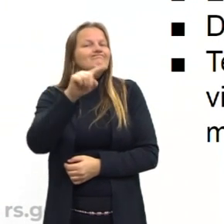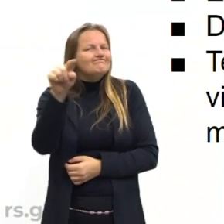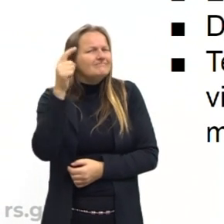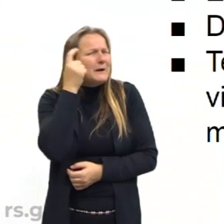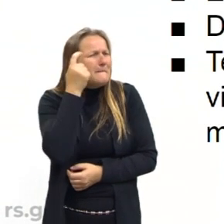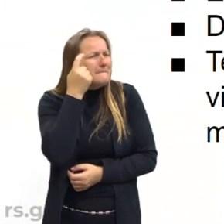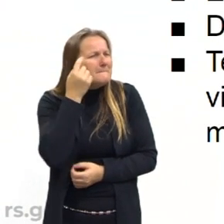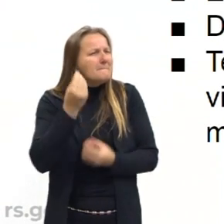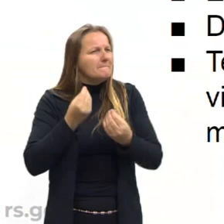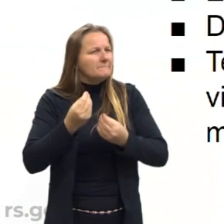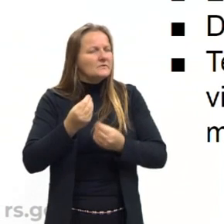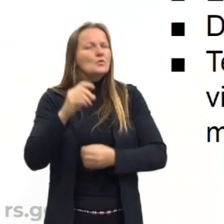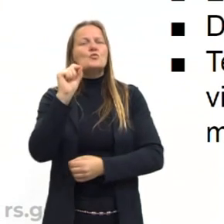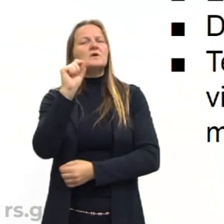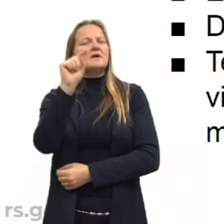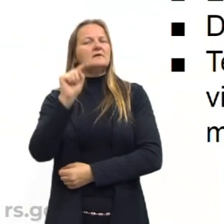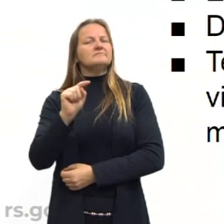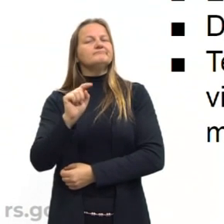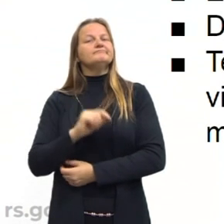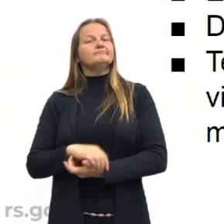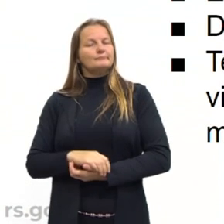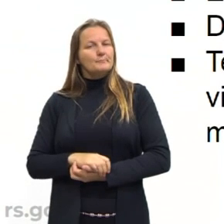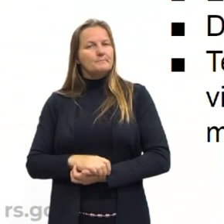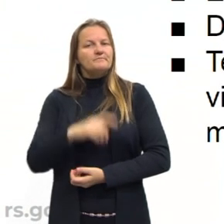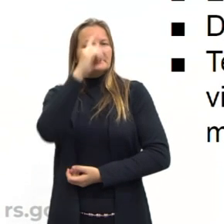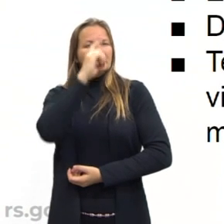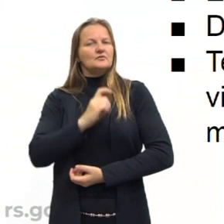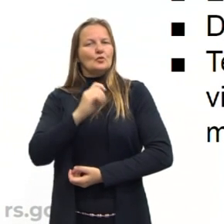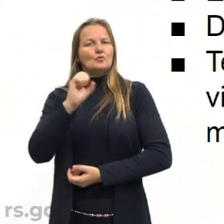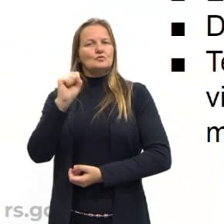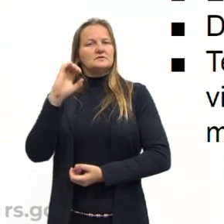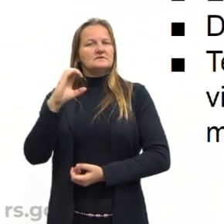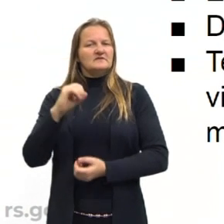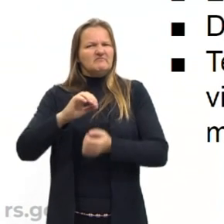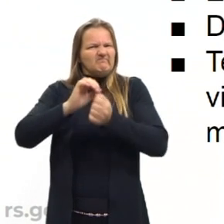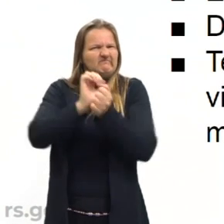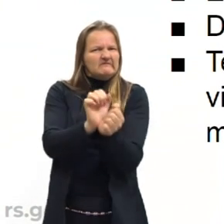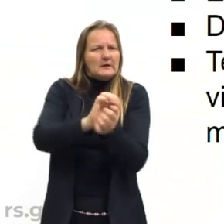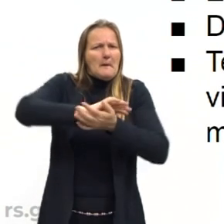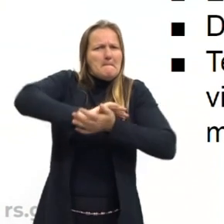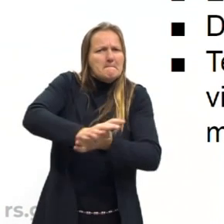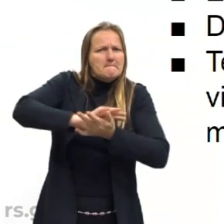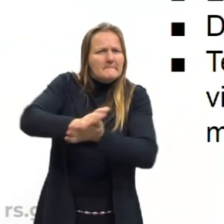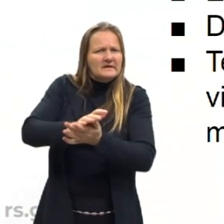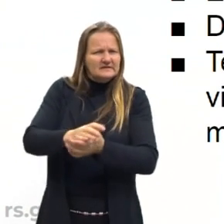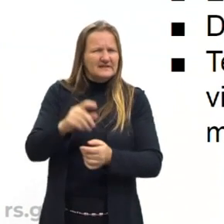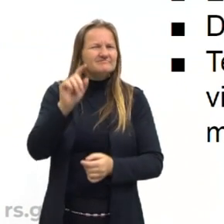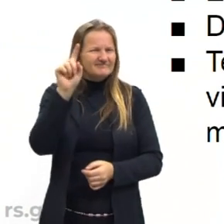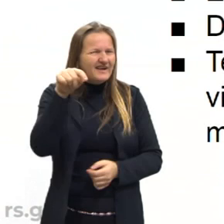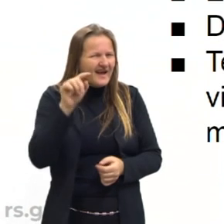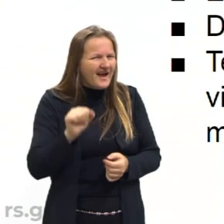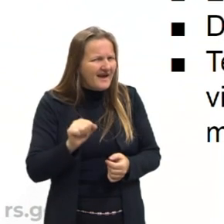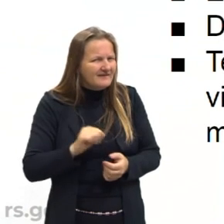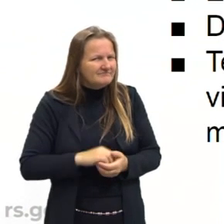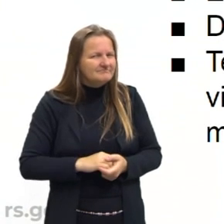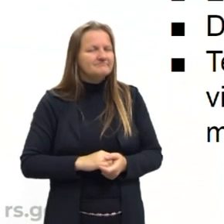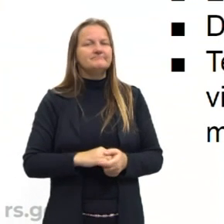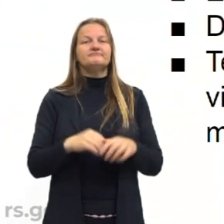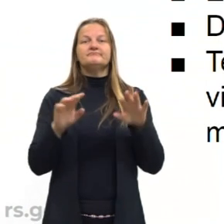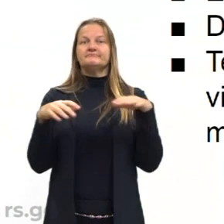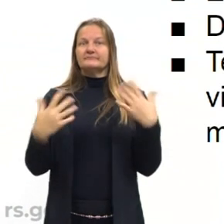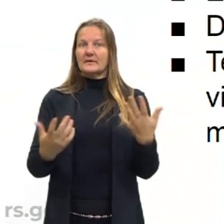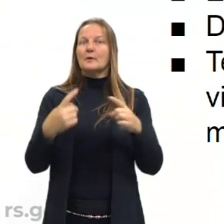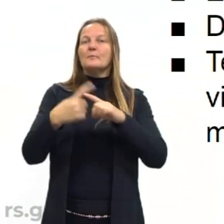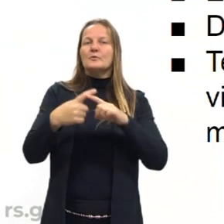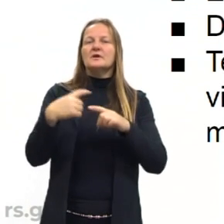conceito aí. O que é ser civilizado? Escravizar, matar os outros é ser civilizado? E por